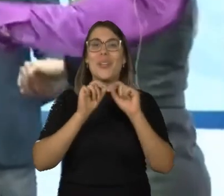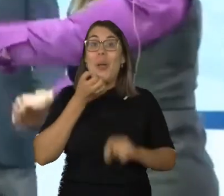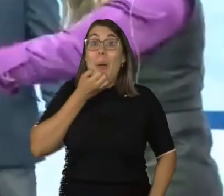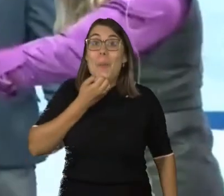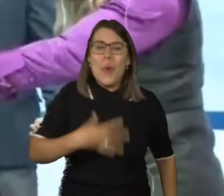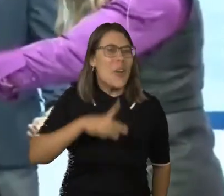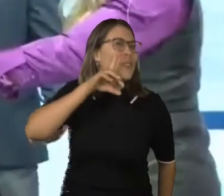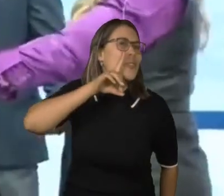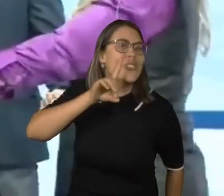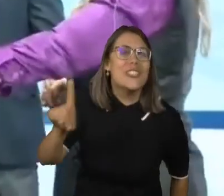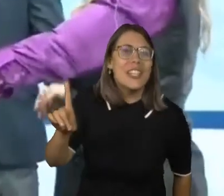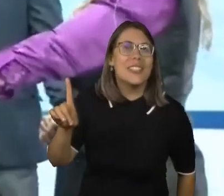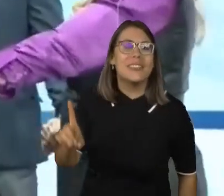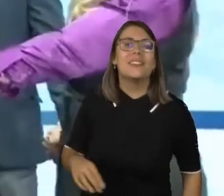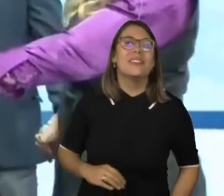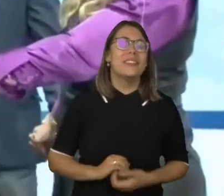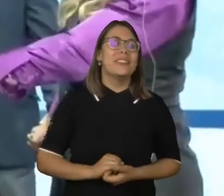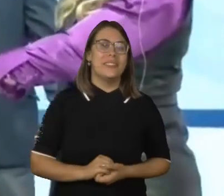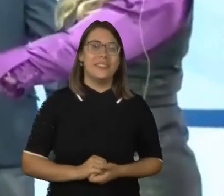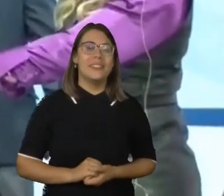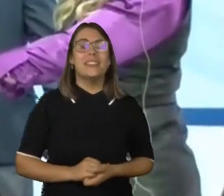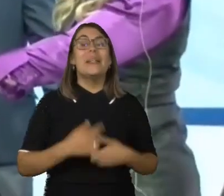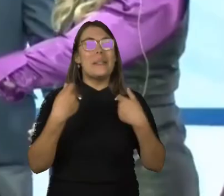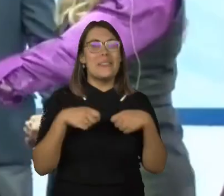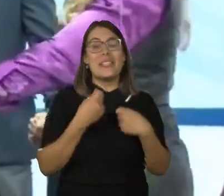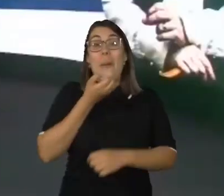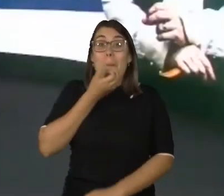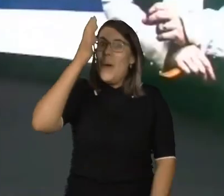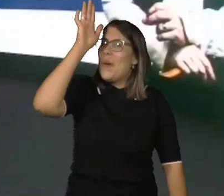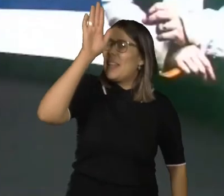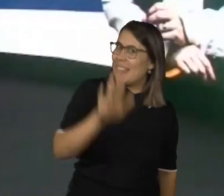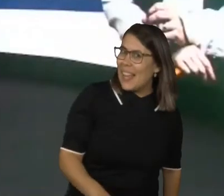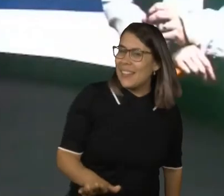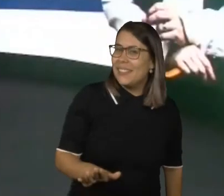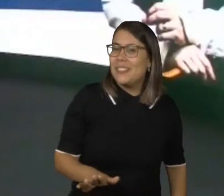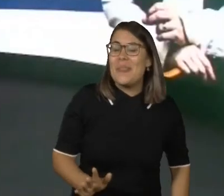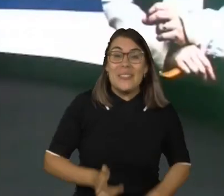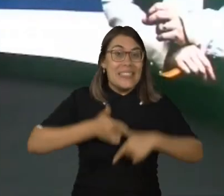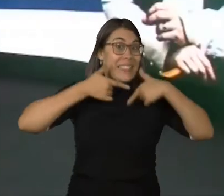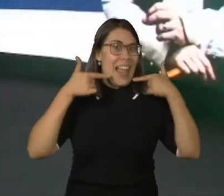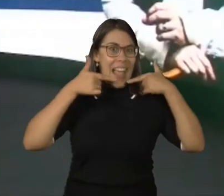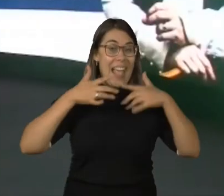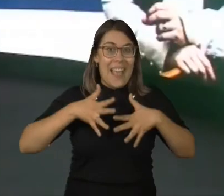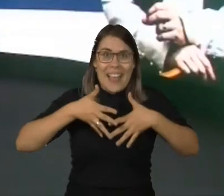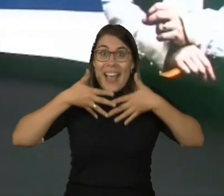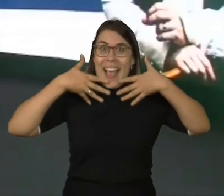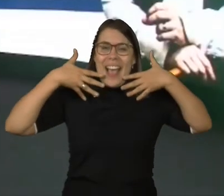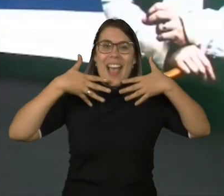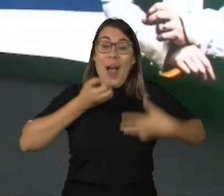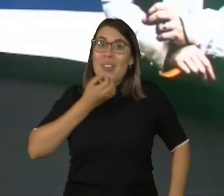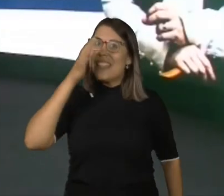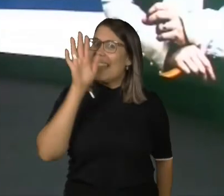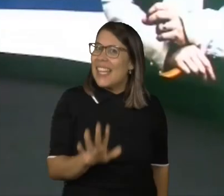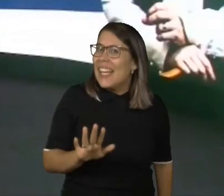dia. E todo mundo diz bom dia. Como nós estamos à tarde, nós vamos dizer boa tarde. E cada um vai falar